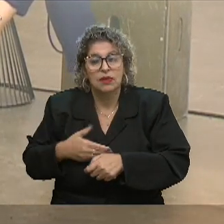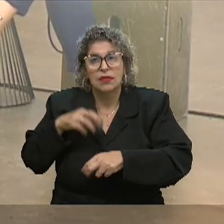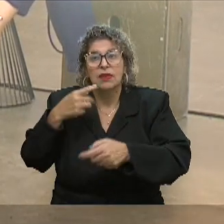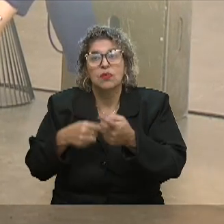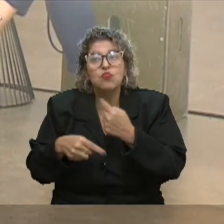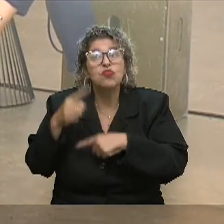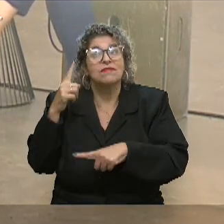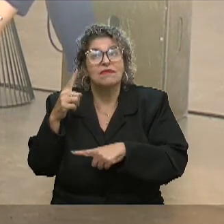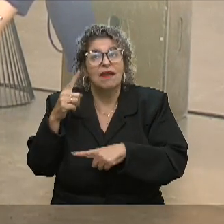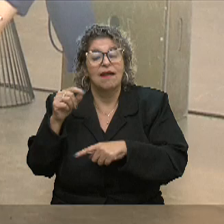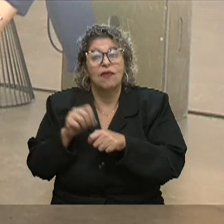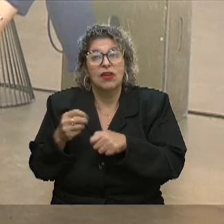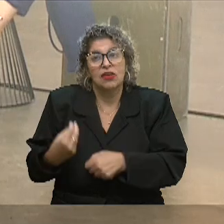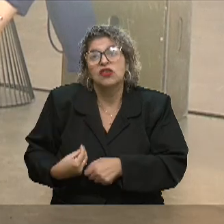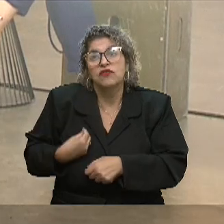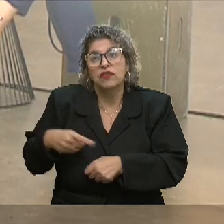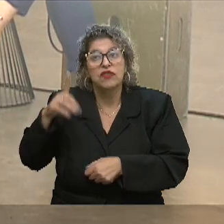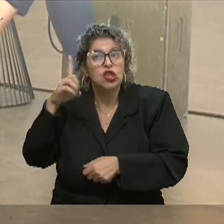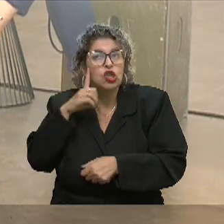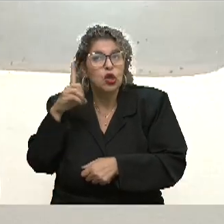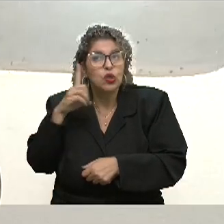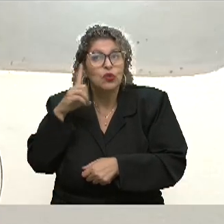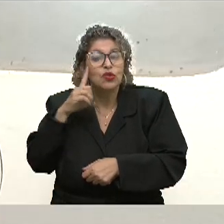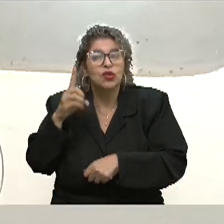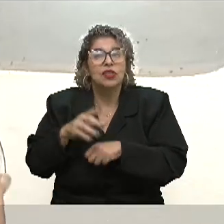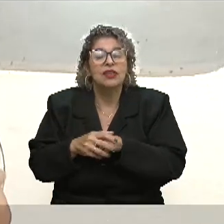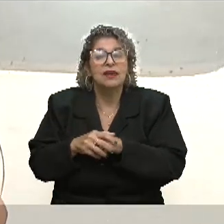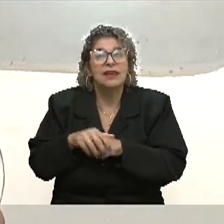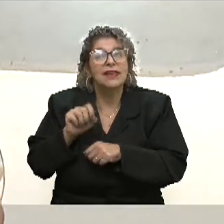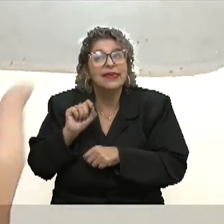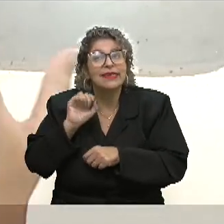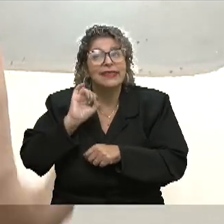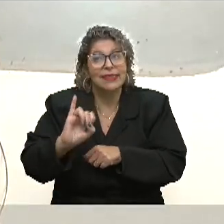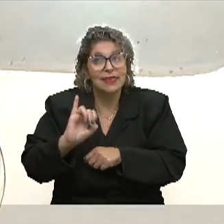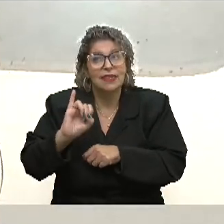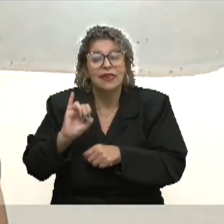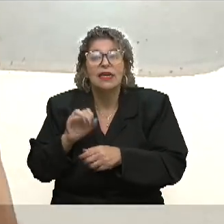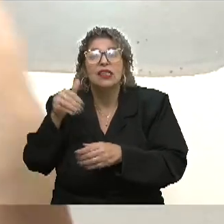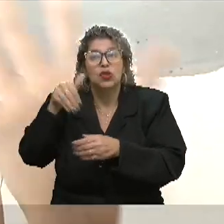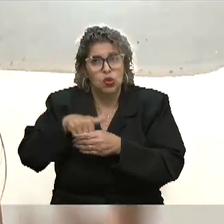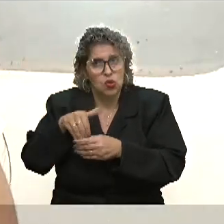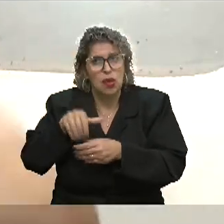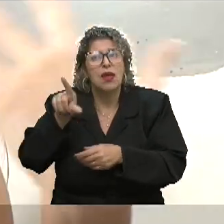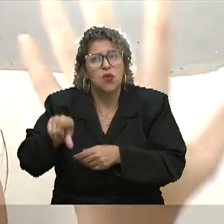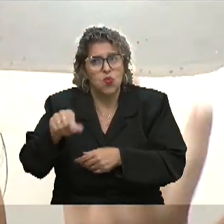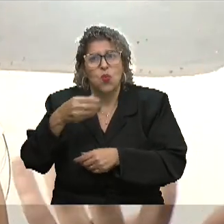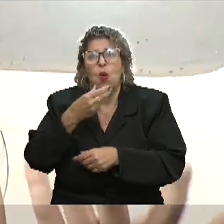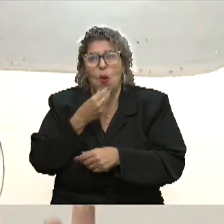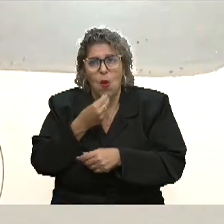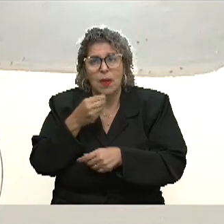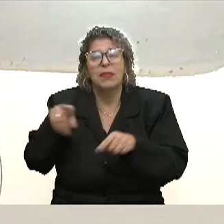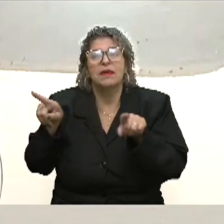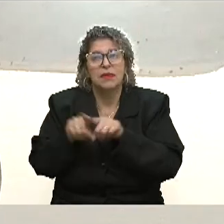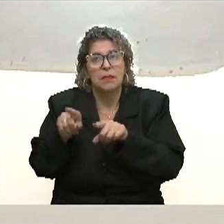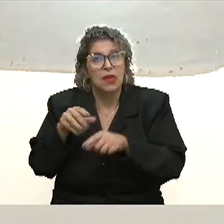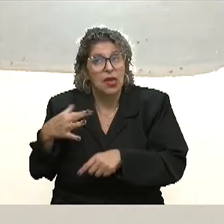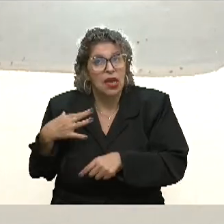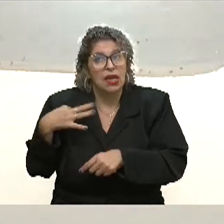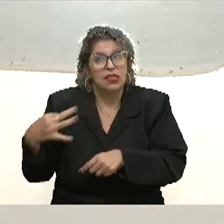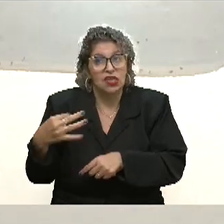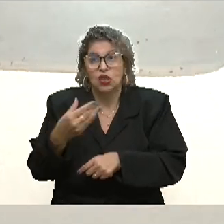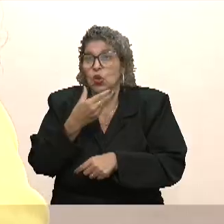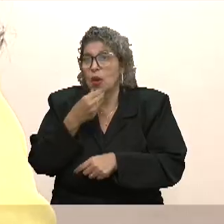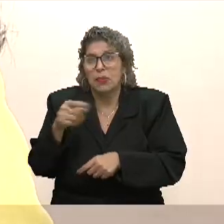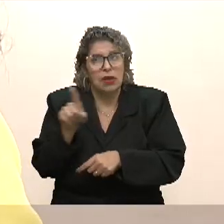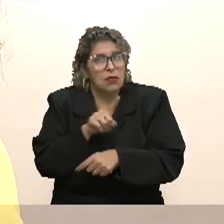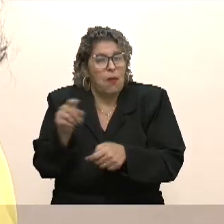situações que a gente vive diariamente. E também, caso a gente queira eleger um homem e tenha interesse de eleger um candidato masculino... Que não